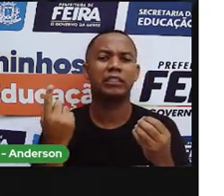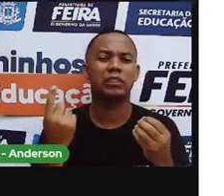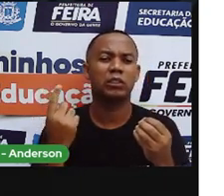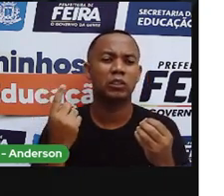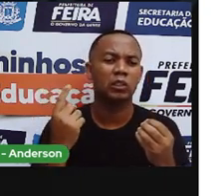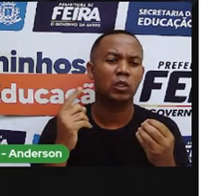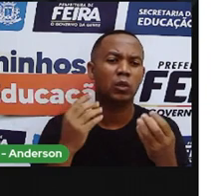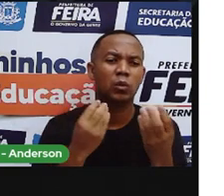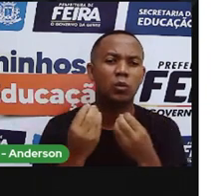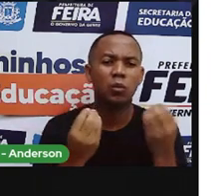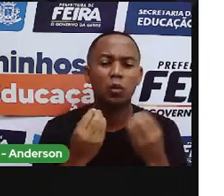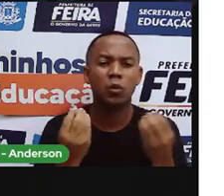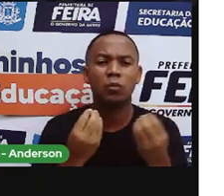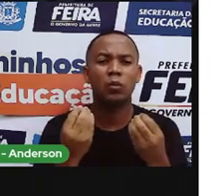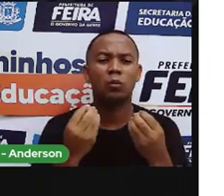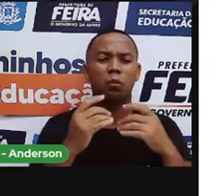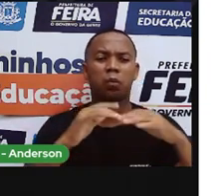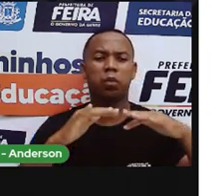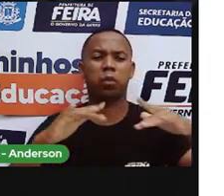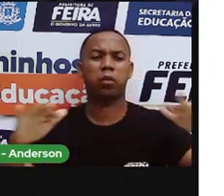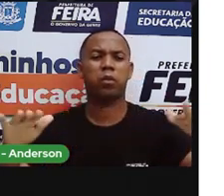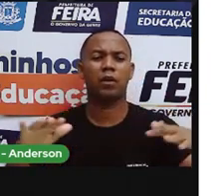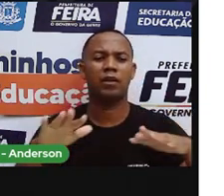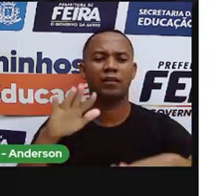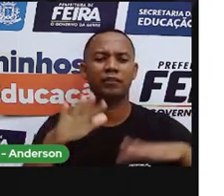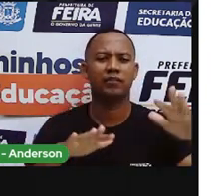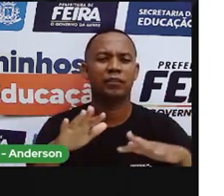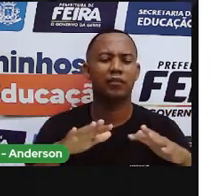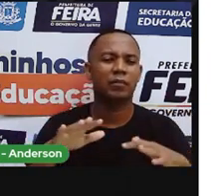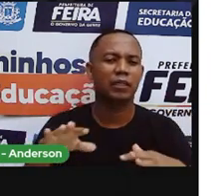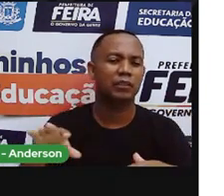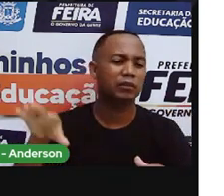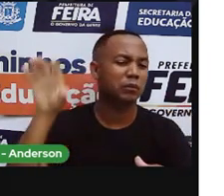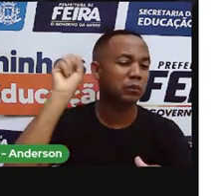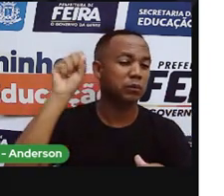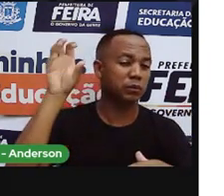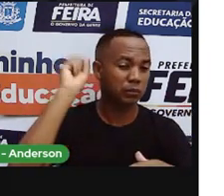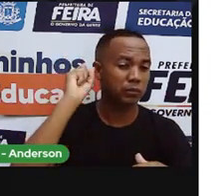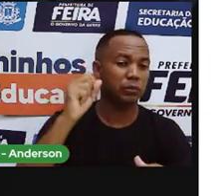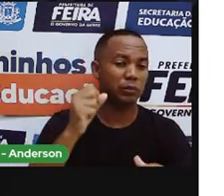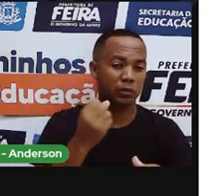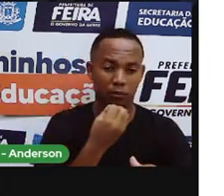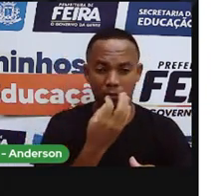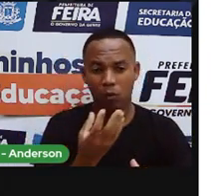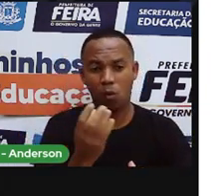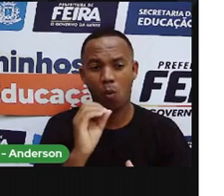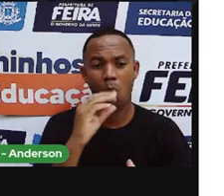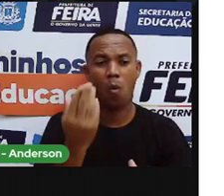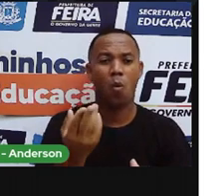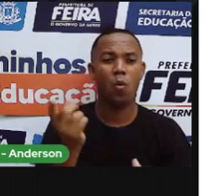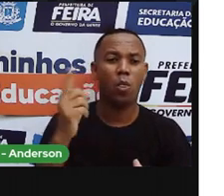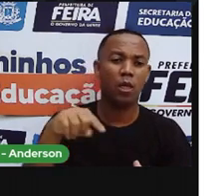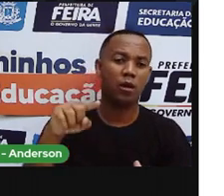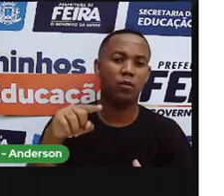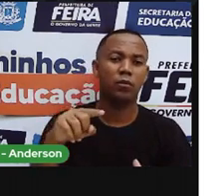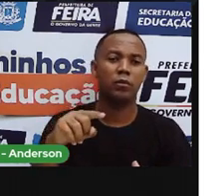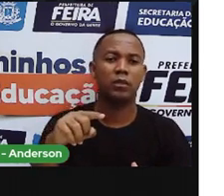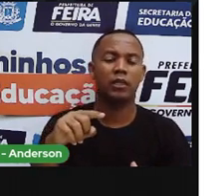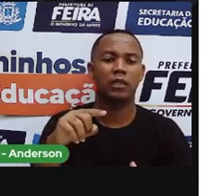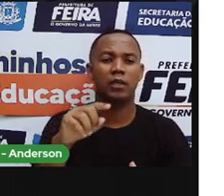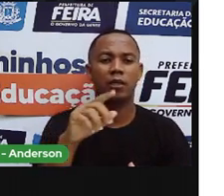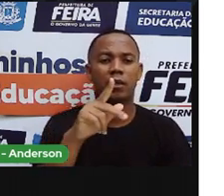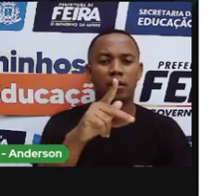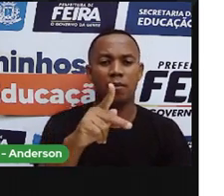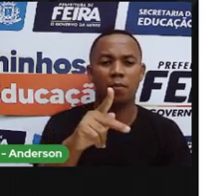suada. E como eu gosto desse som. Mas isso é poluição sonora. Que é provocada por sons. Que